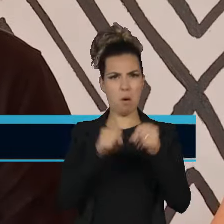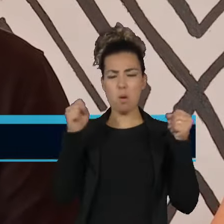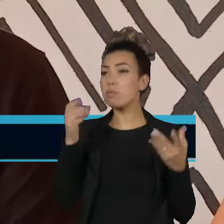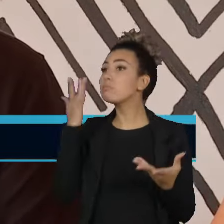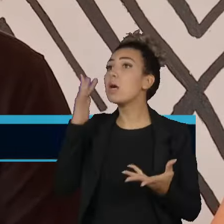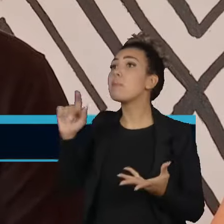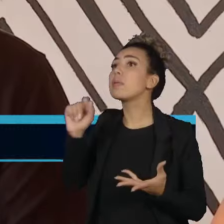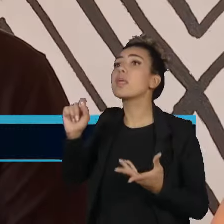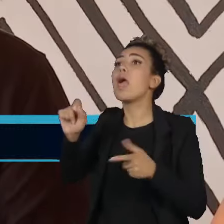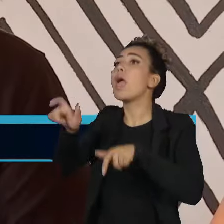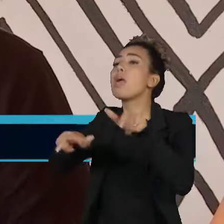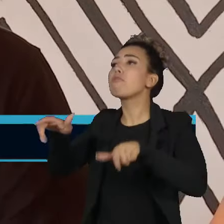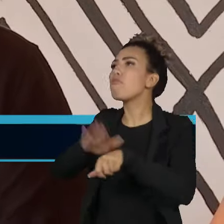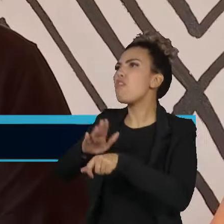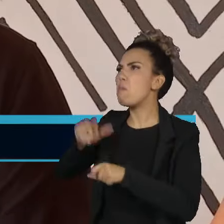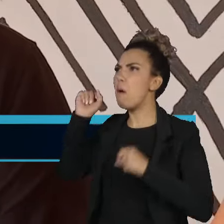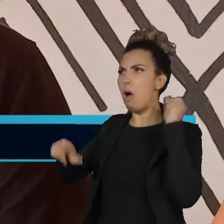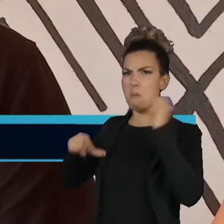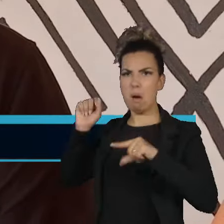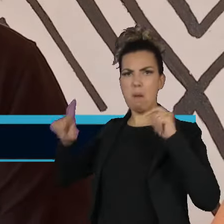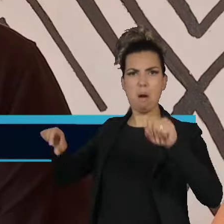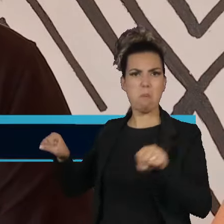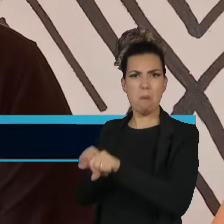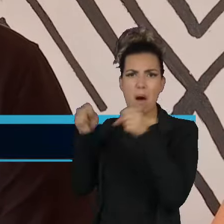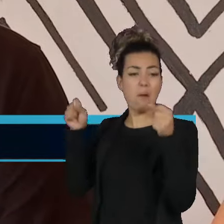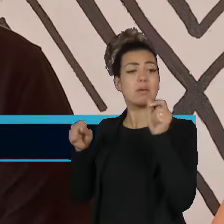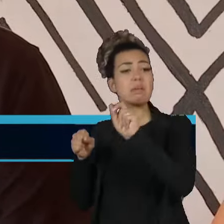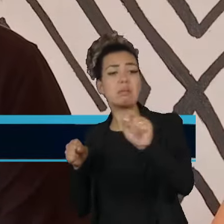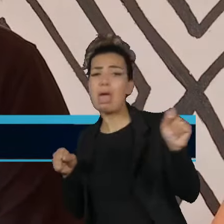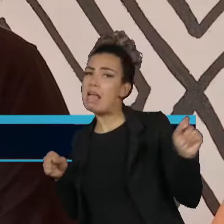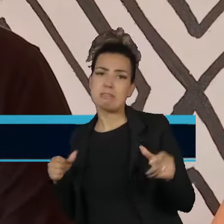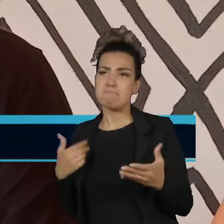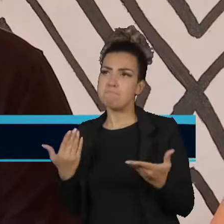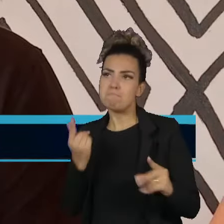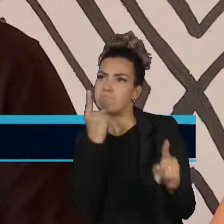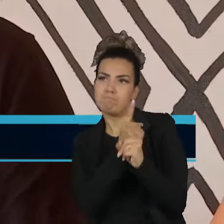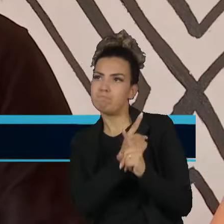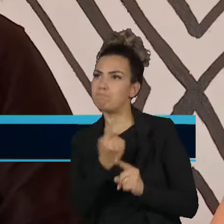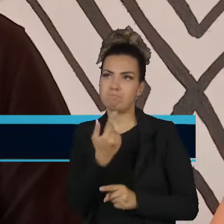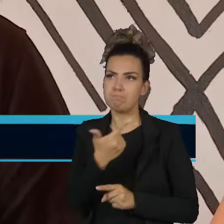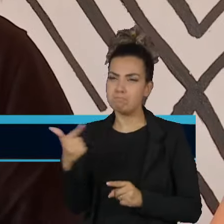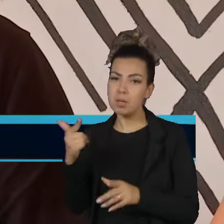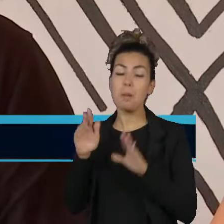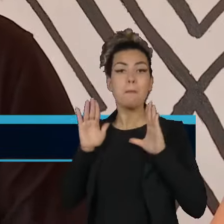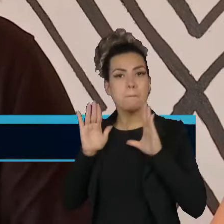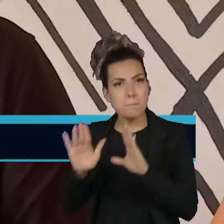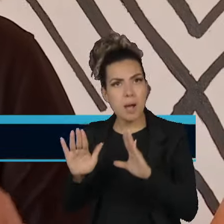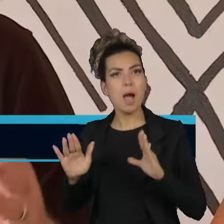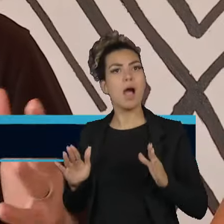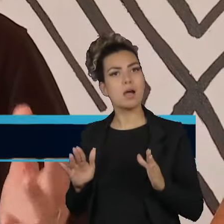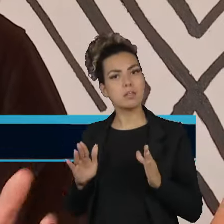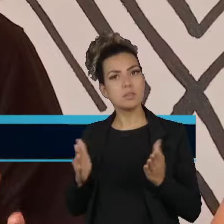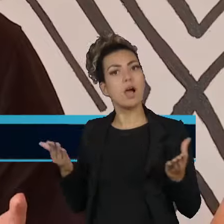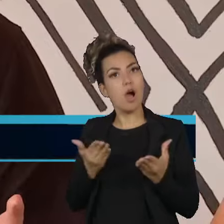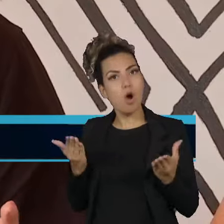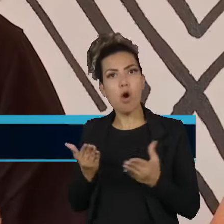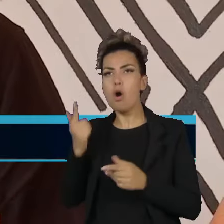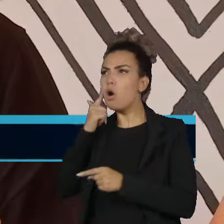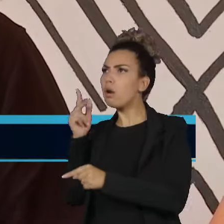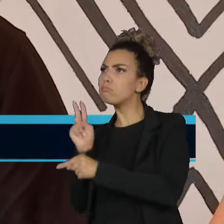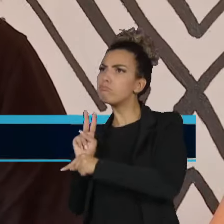ao bem. Então, essa é a nossa limitação. A gente pode abrir todo um processo de fiscalização,